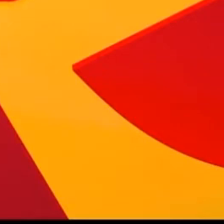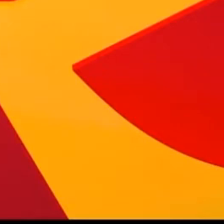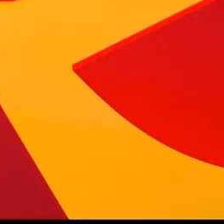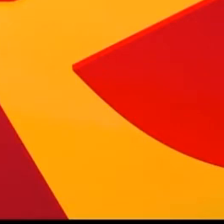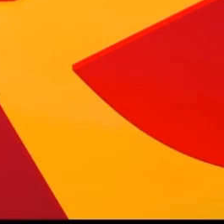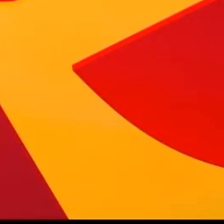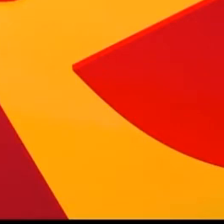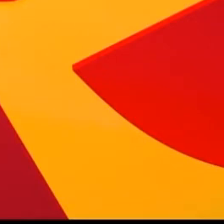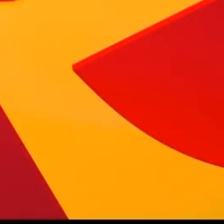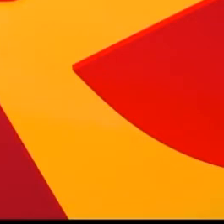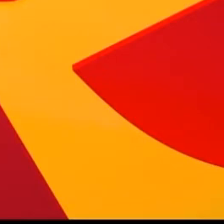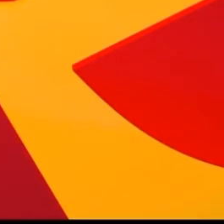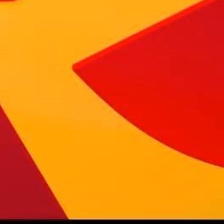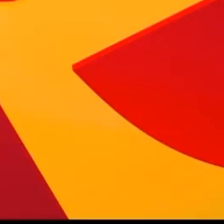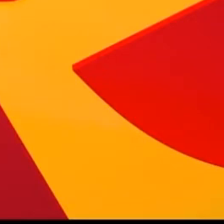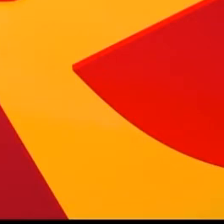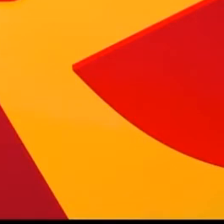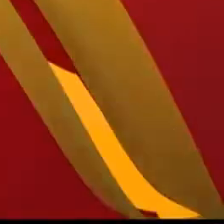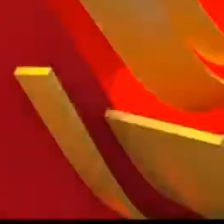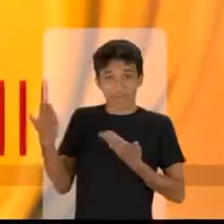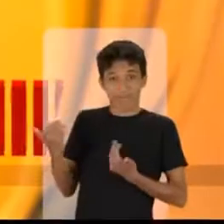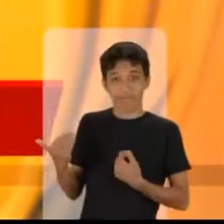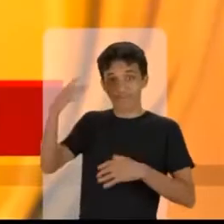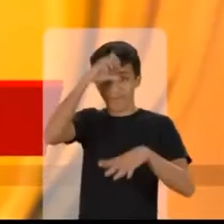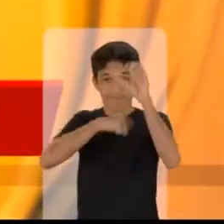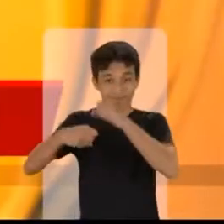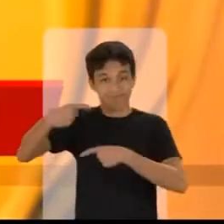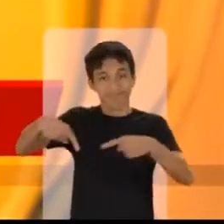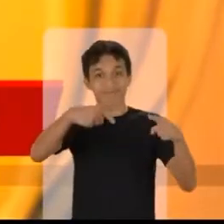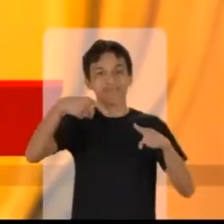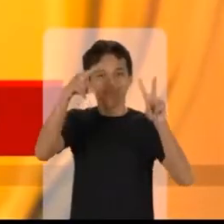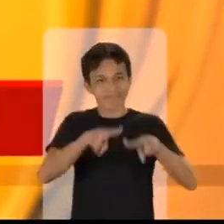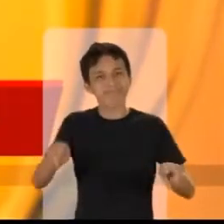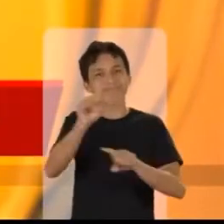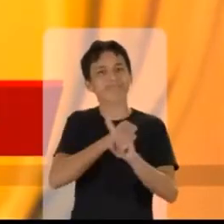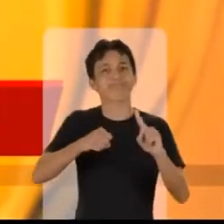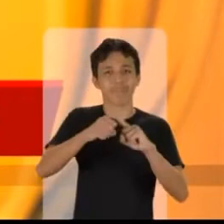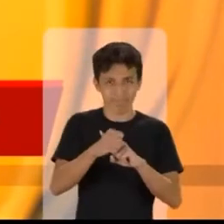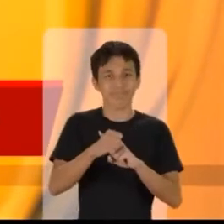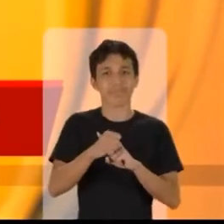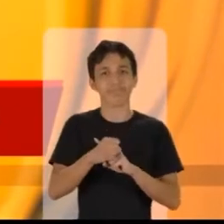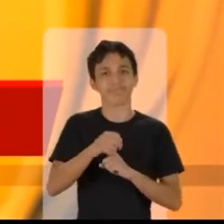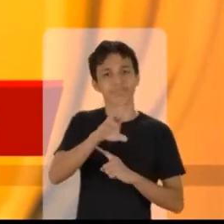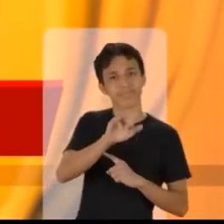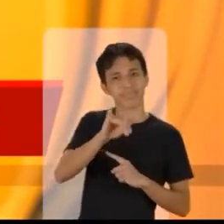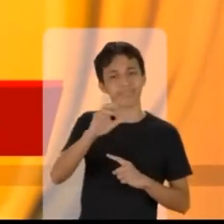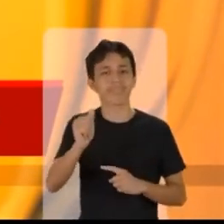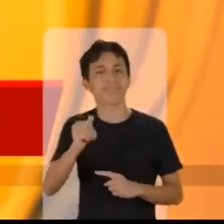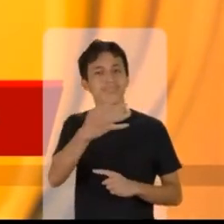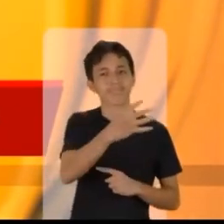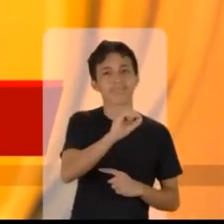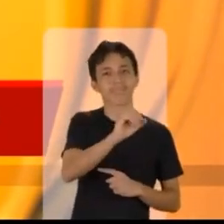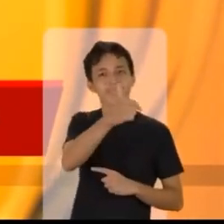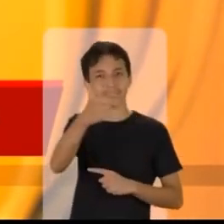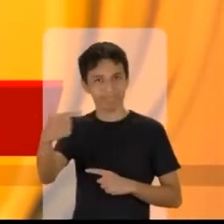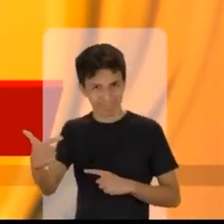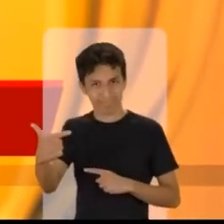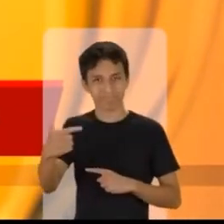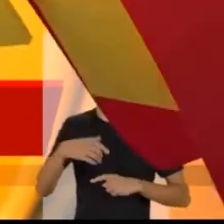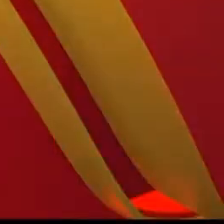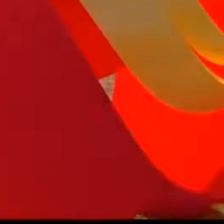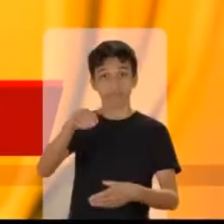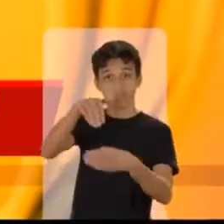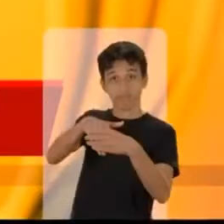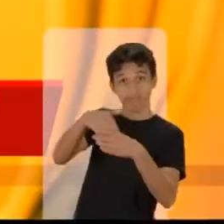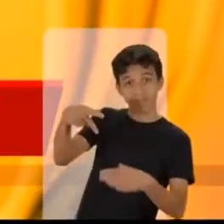vereador do PSB. Vote 40. Sou um jovem que aprendeu que a política se faz com um olhar social para as pessoas. Ricardo Magno, 40-1-2